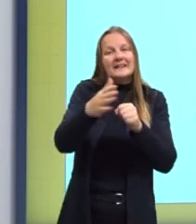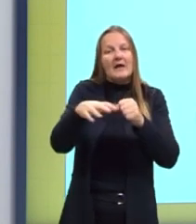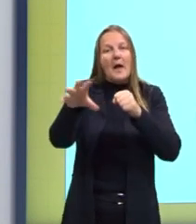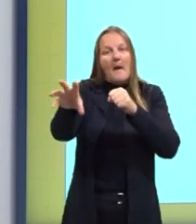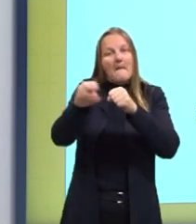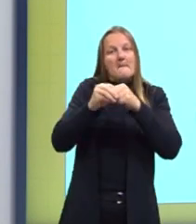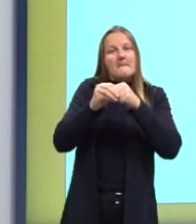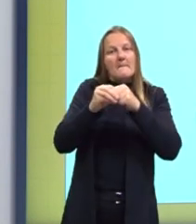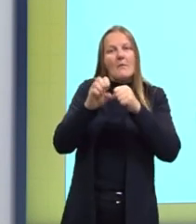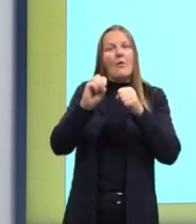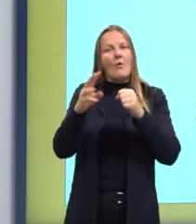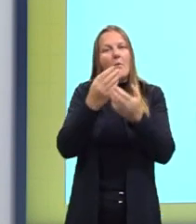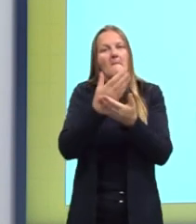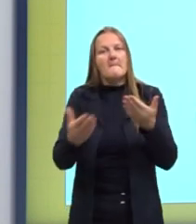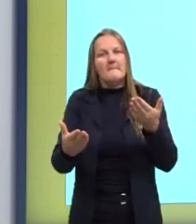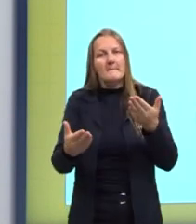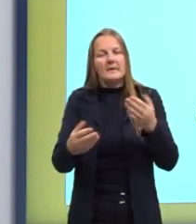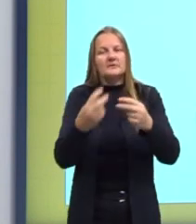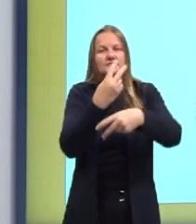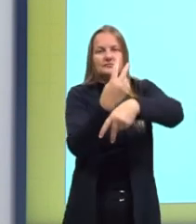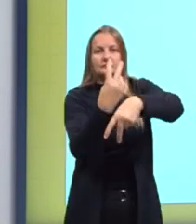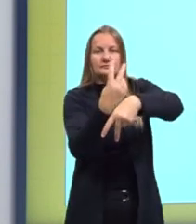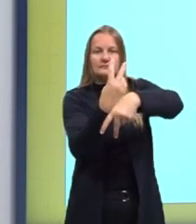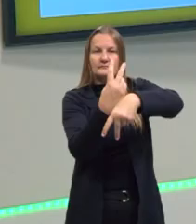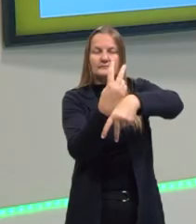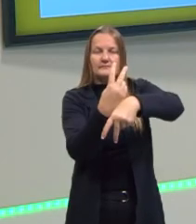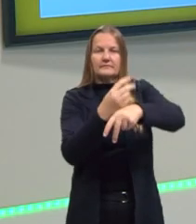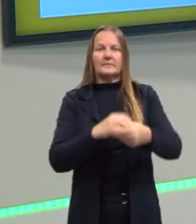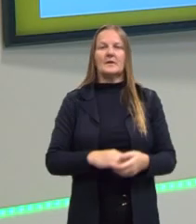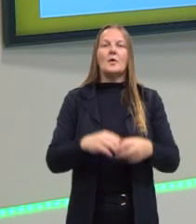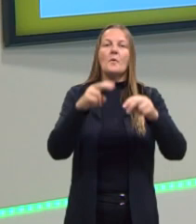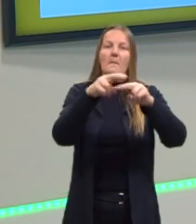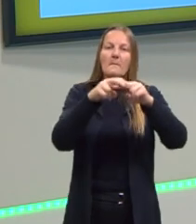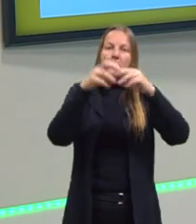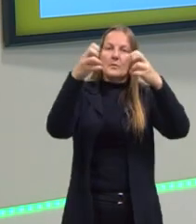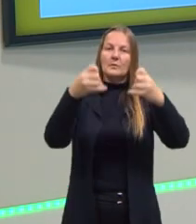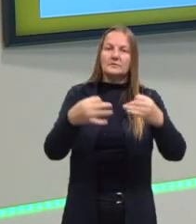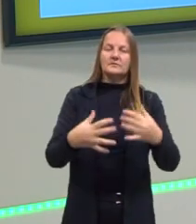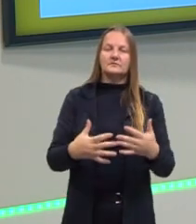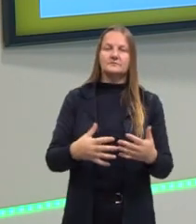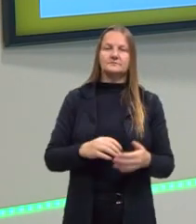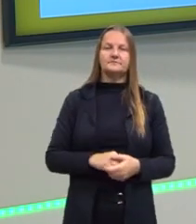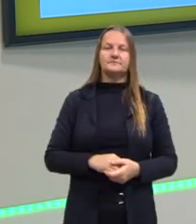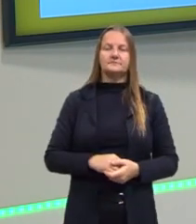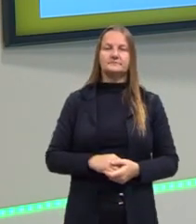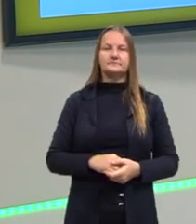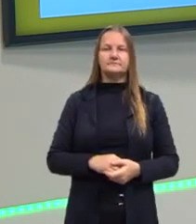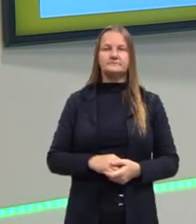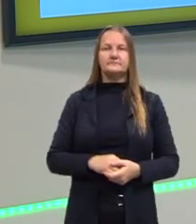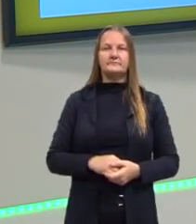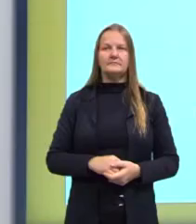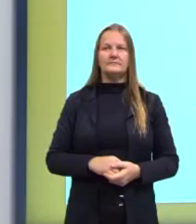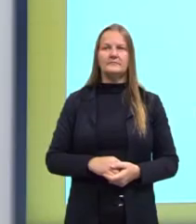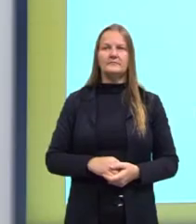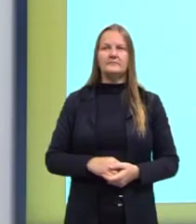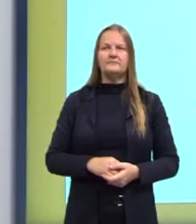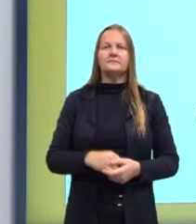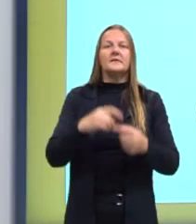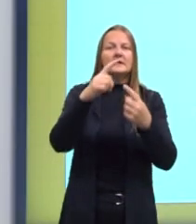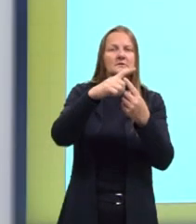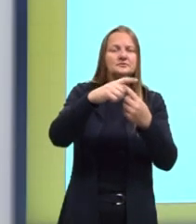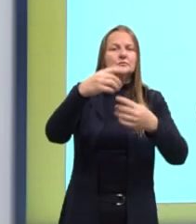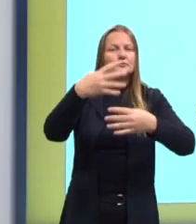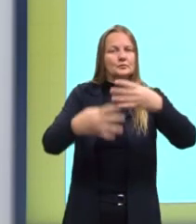acréscimo de um ou mais cromossomos, aí ocorre, então, uma aneuploidia. Esse tipo de